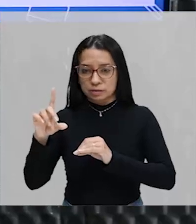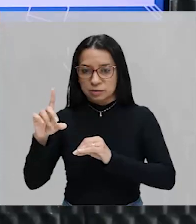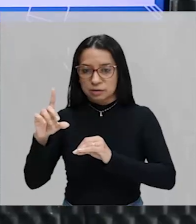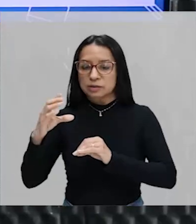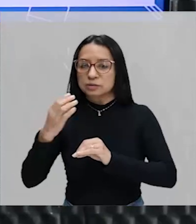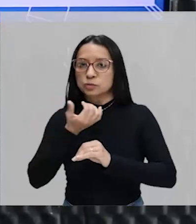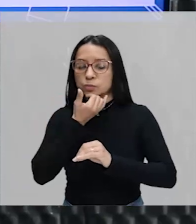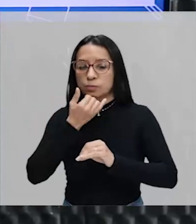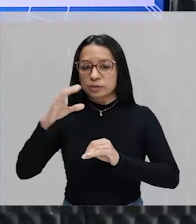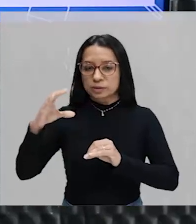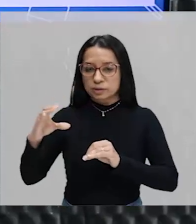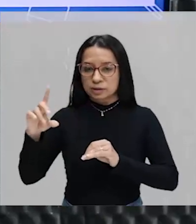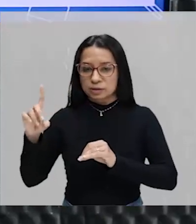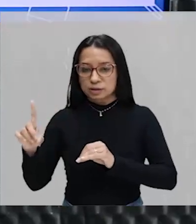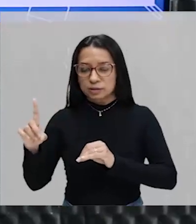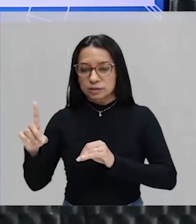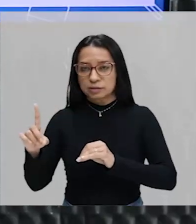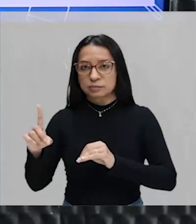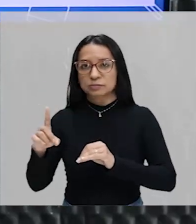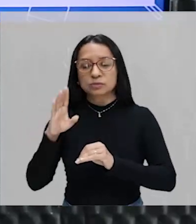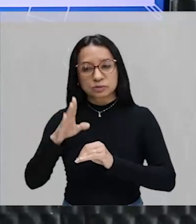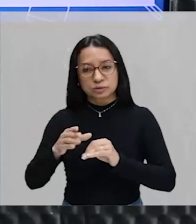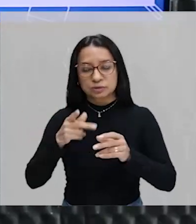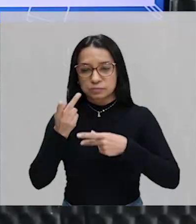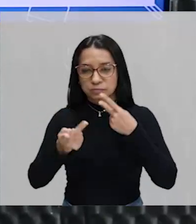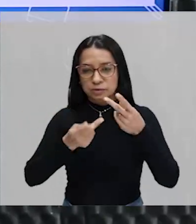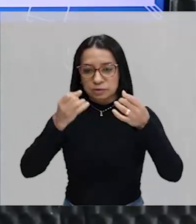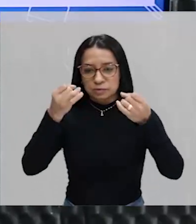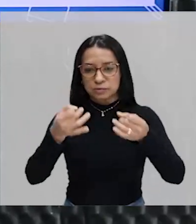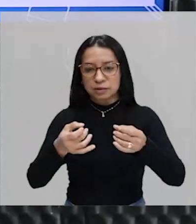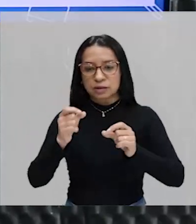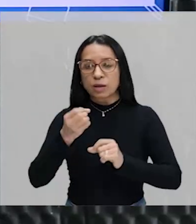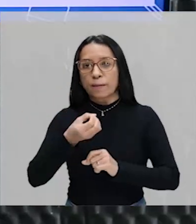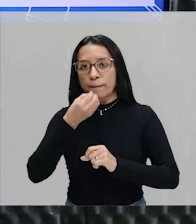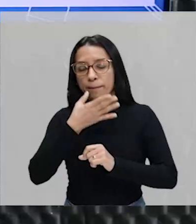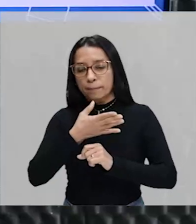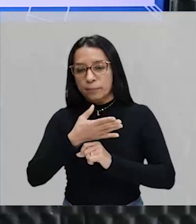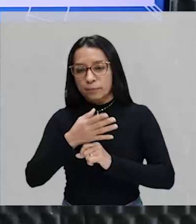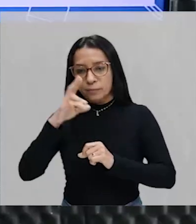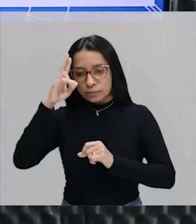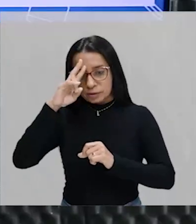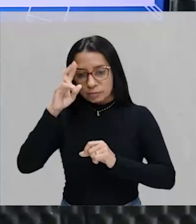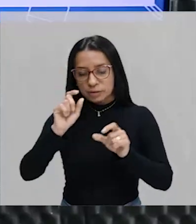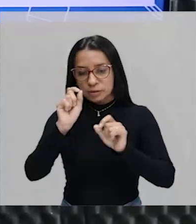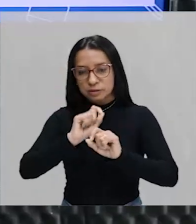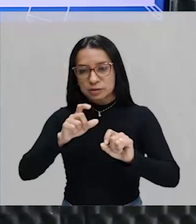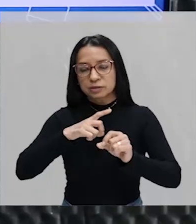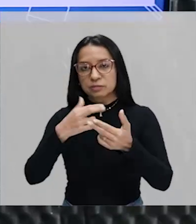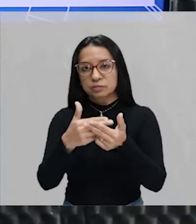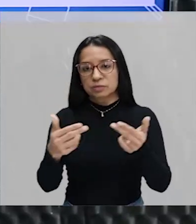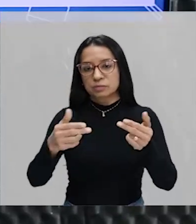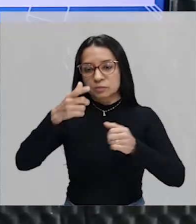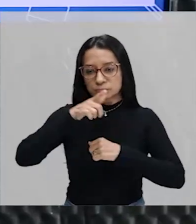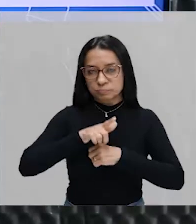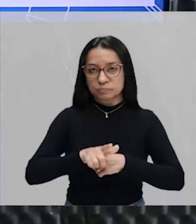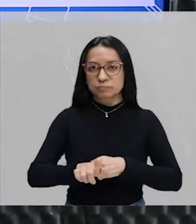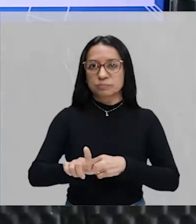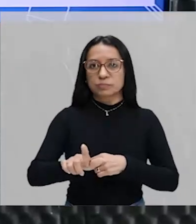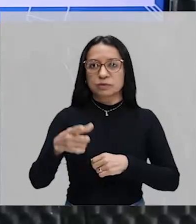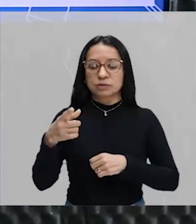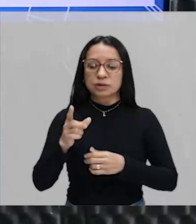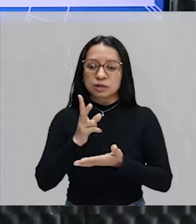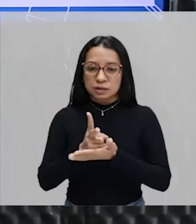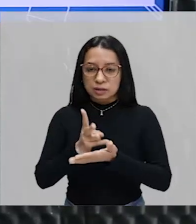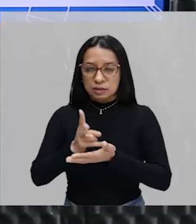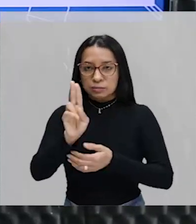já foi falado para você, tá? Mas é bom sempre reforçar que quando eu tenho um elemento que se repete, nós